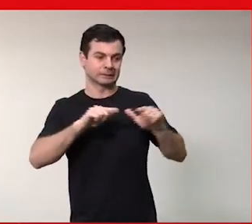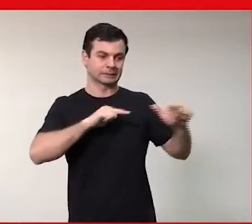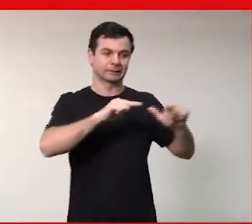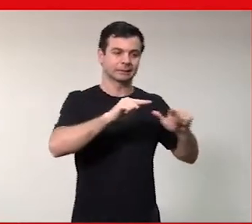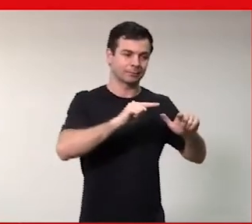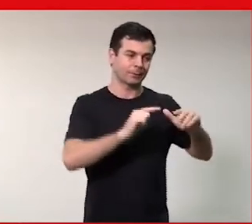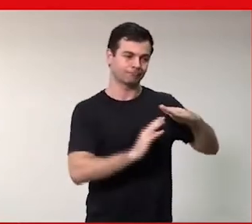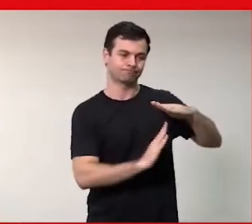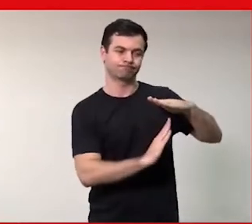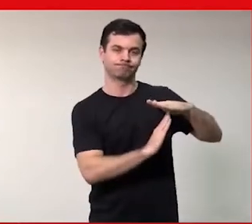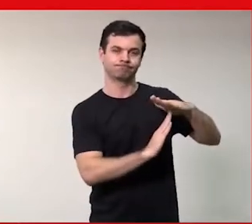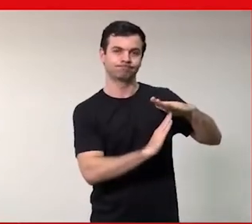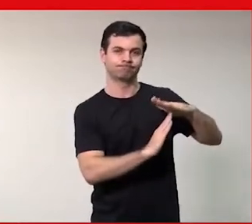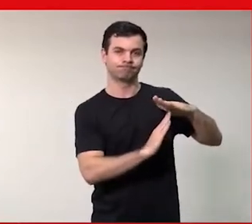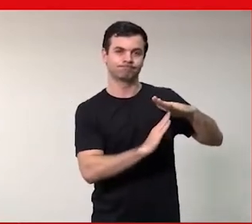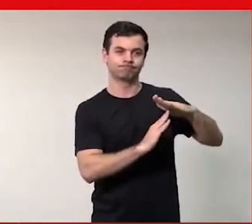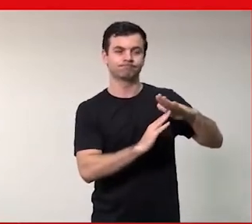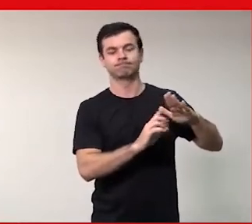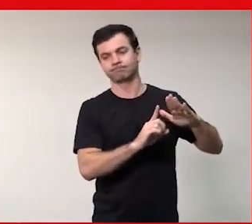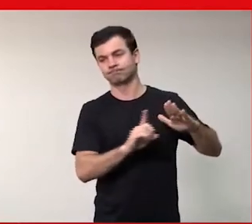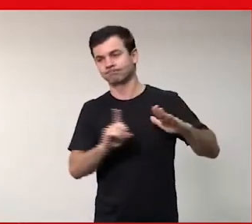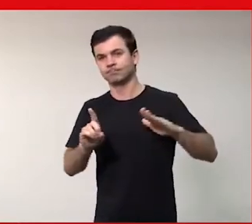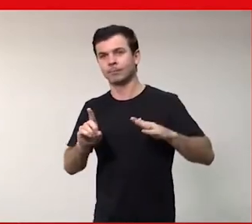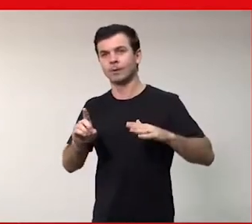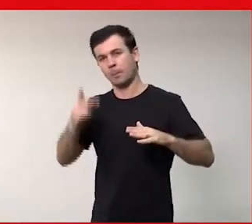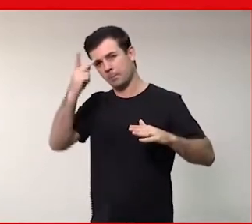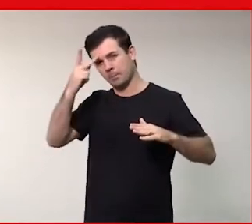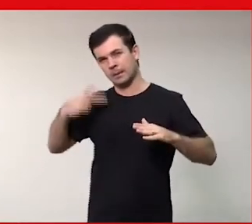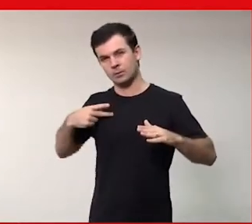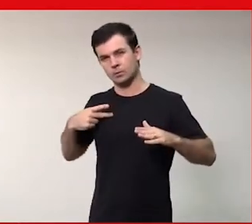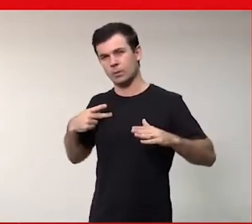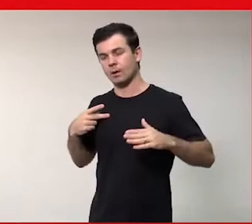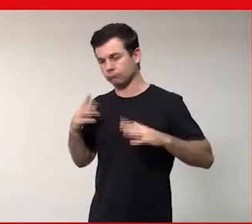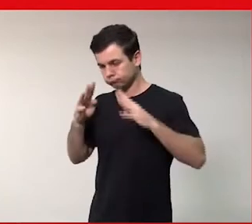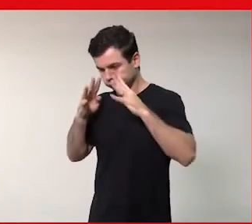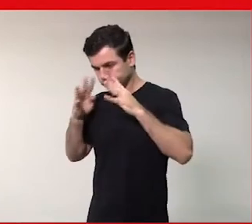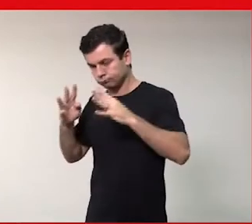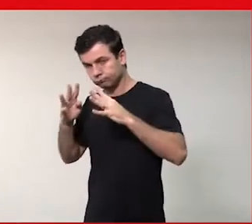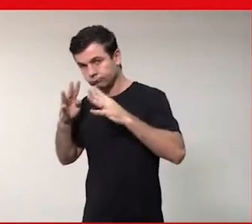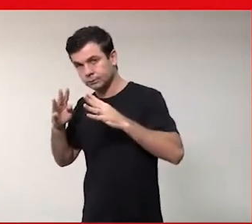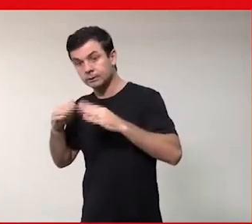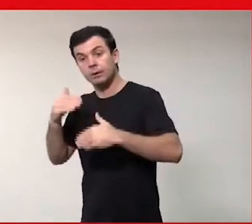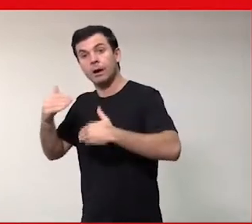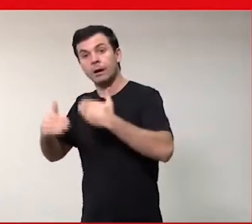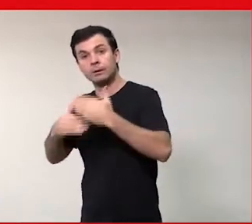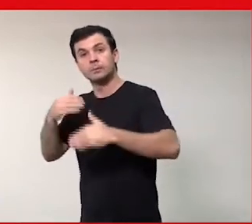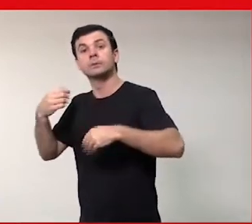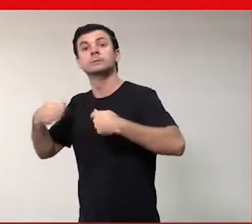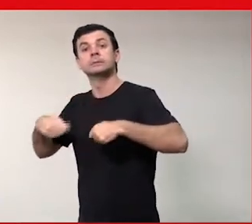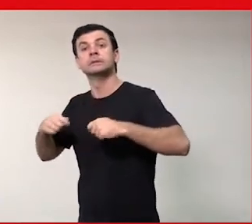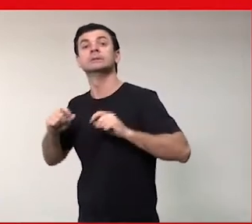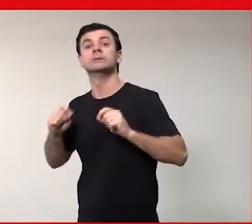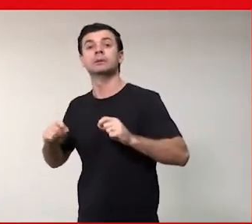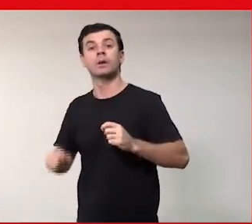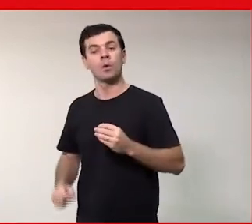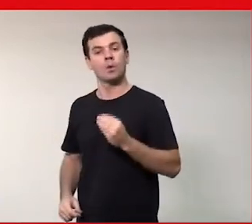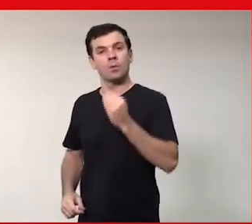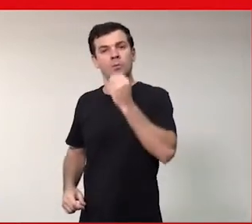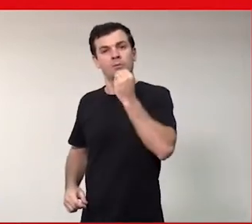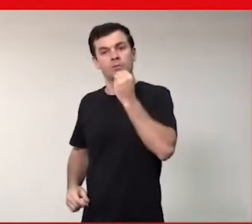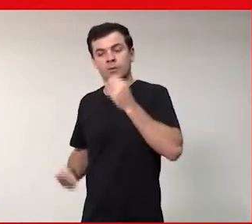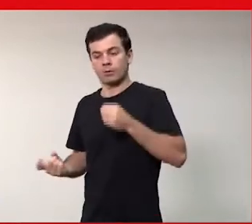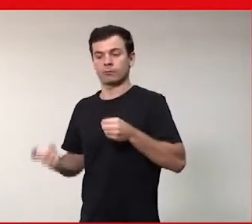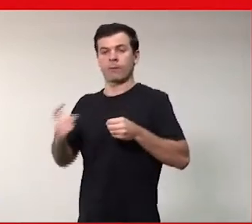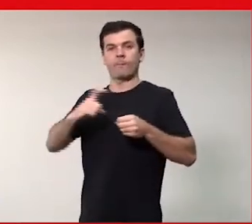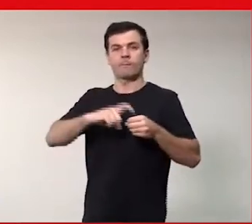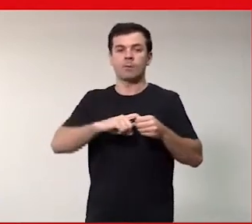oportunidade de fazer uma volta ao trabalho. Isso é uma coisa que a indústria está fazendo de uma maneira muito mais a sério. Quer dizer,